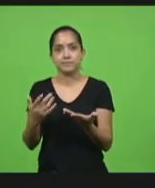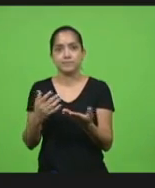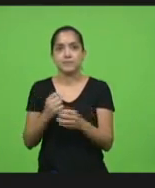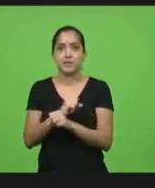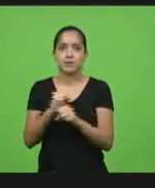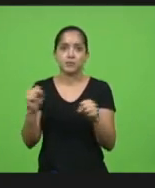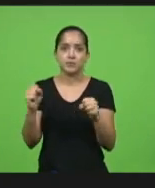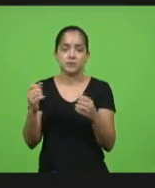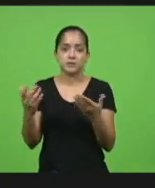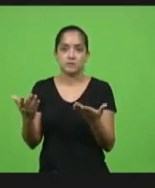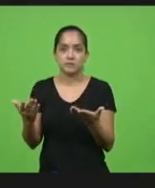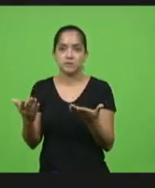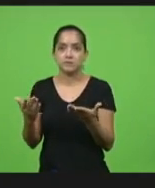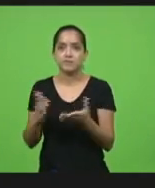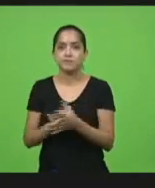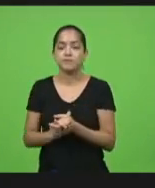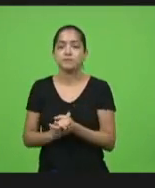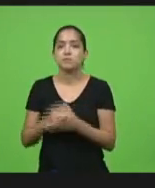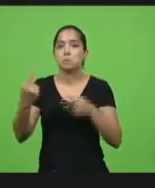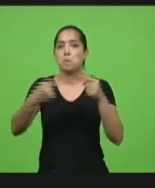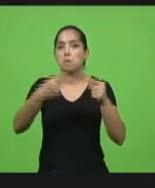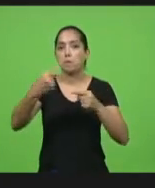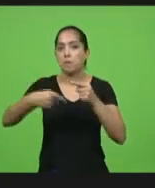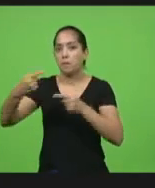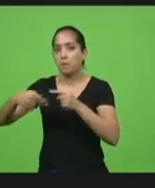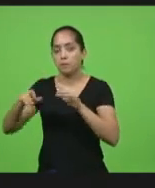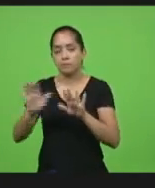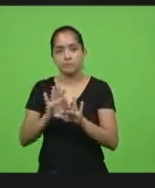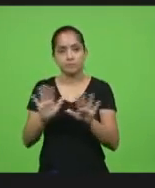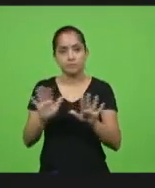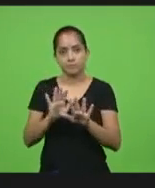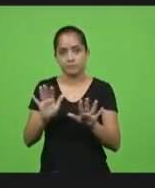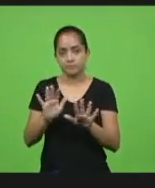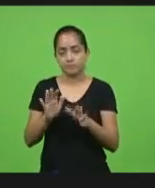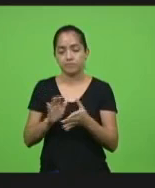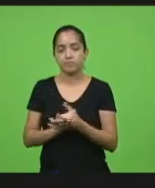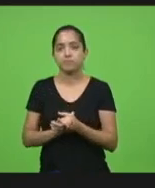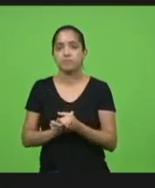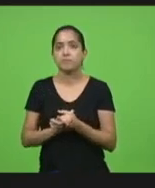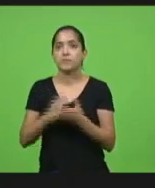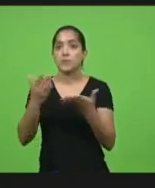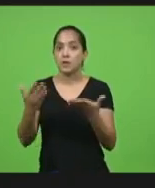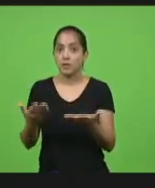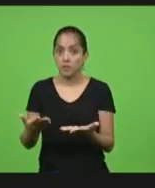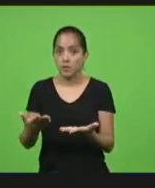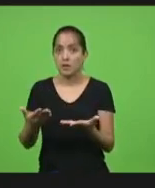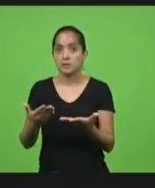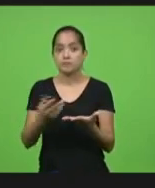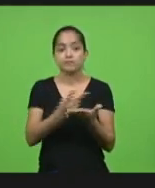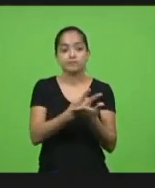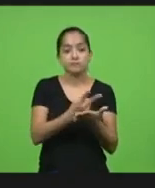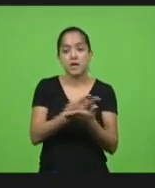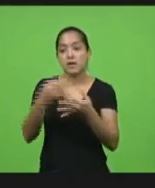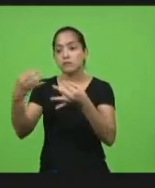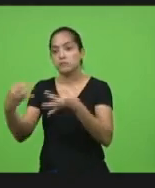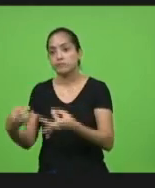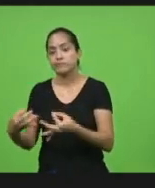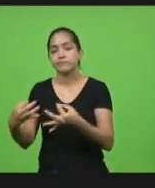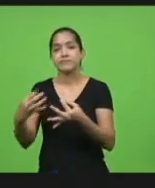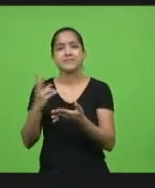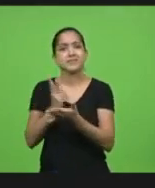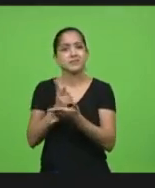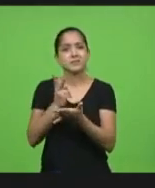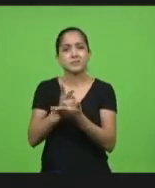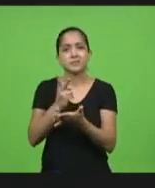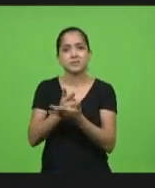gol de placa não é uma politização não é uma politização é uma caça de quem tá errado e quem tá certo o tempo todo de